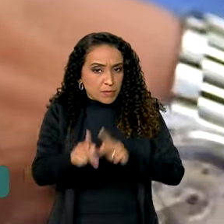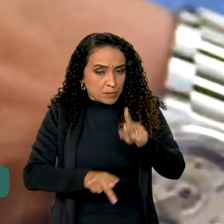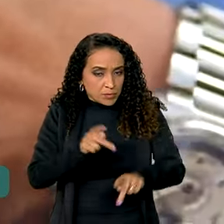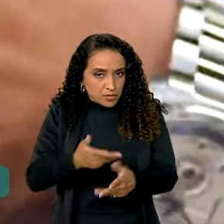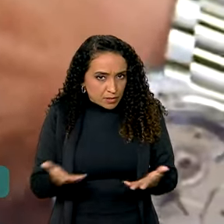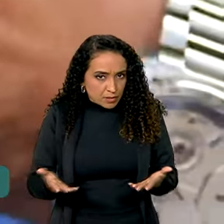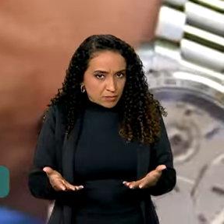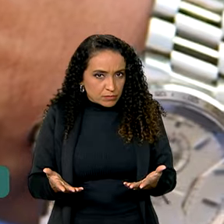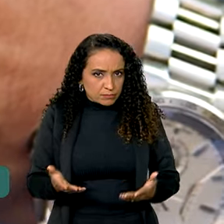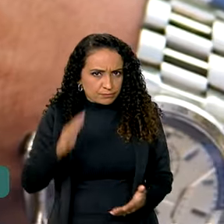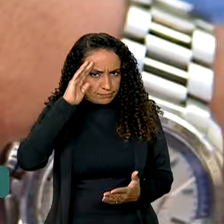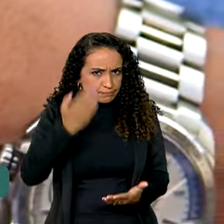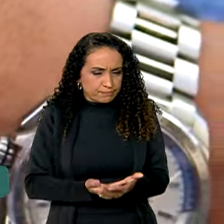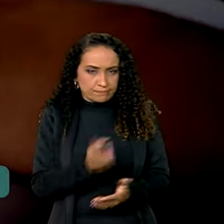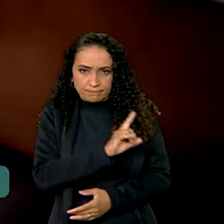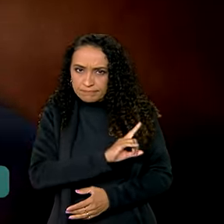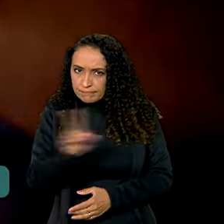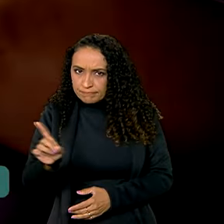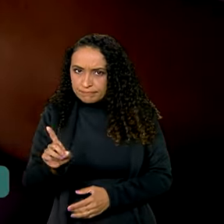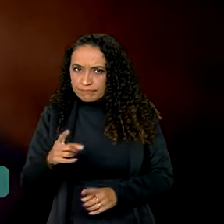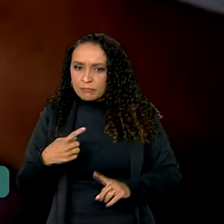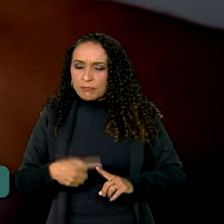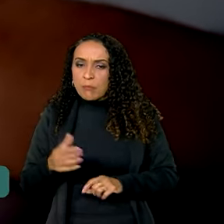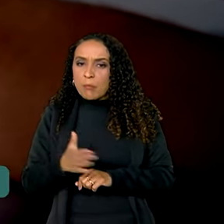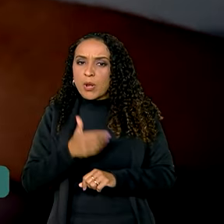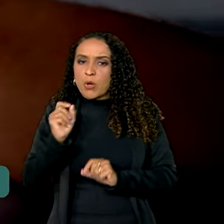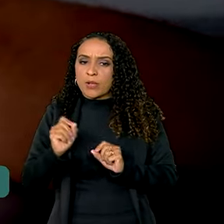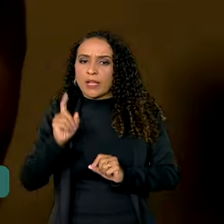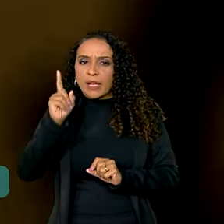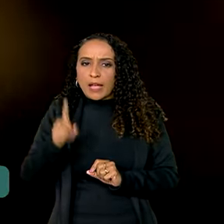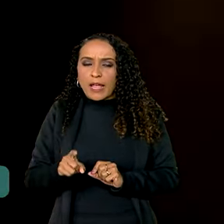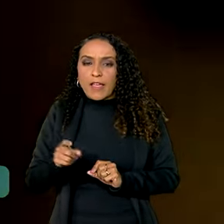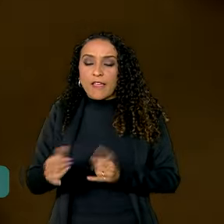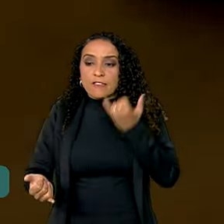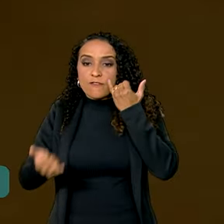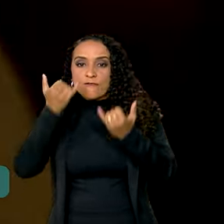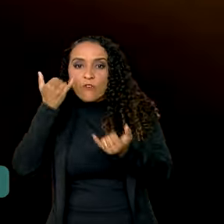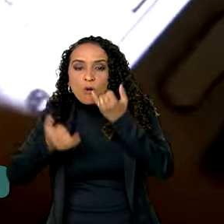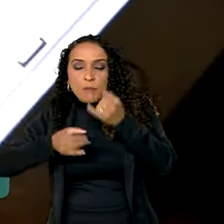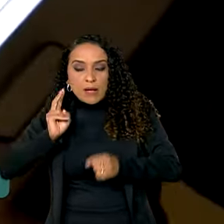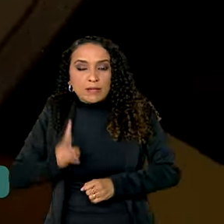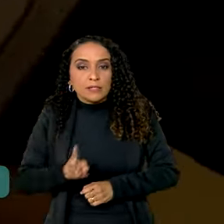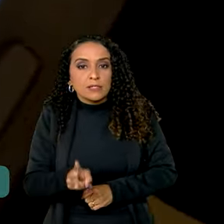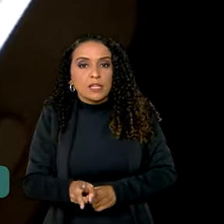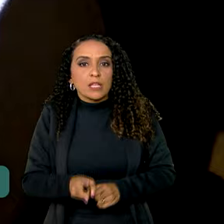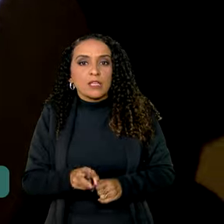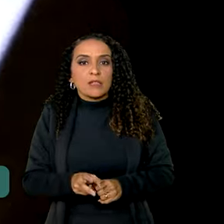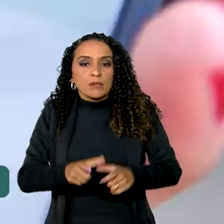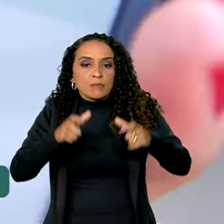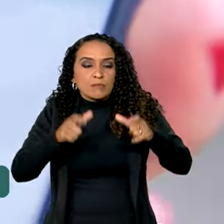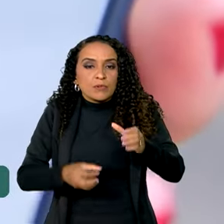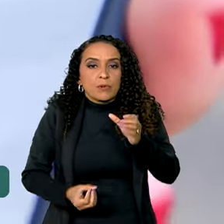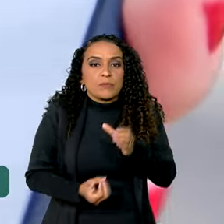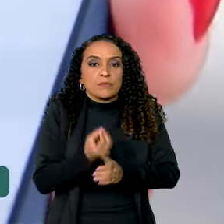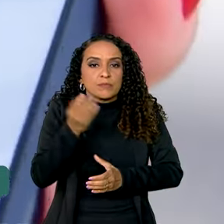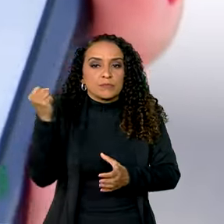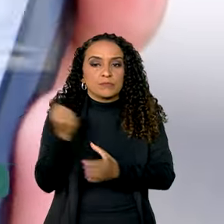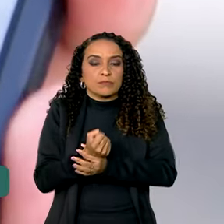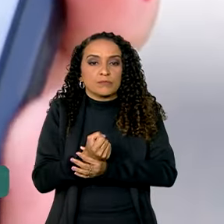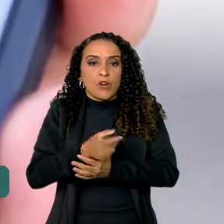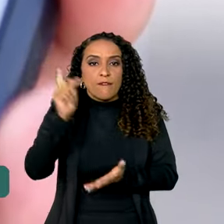população, não acredite. O melhor a fazer é se informar sempre em fontes seguras e